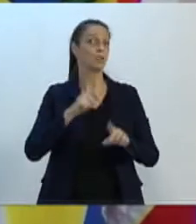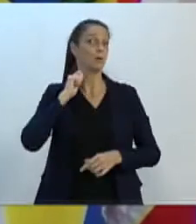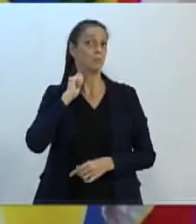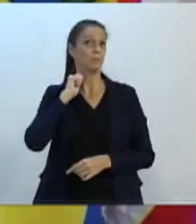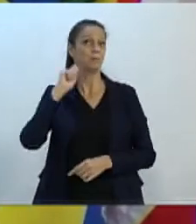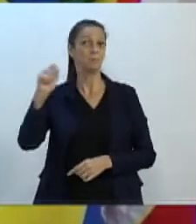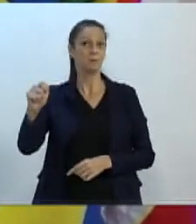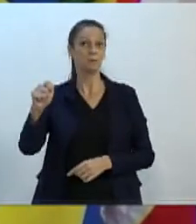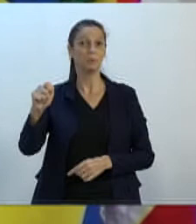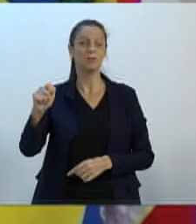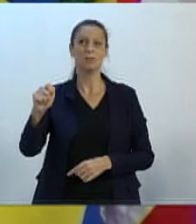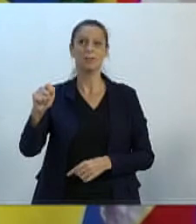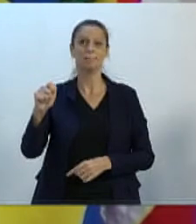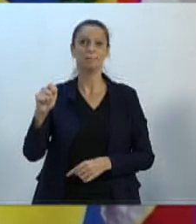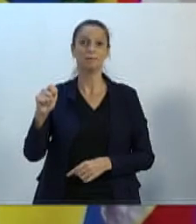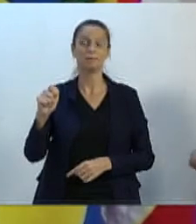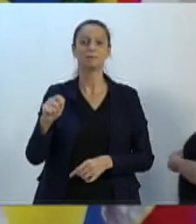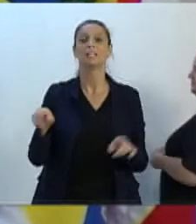outra região.